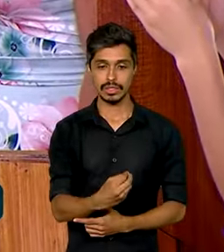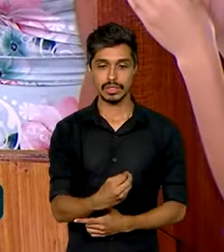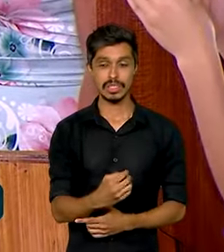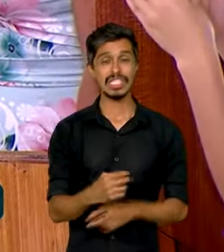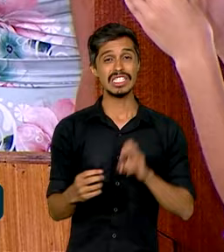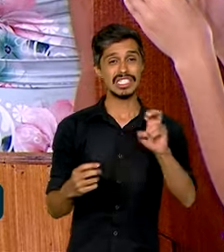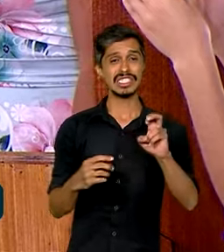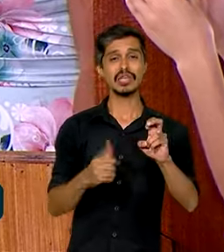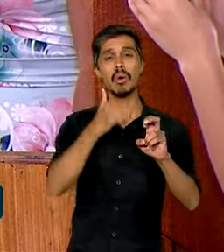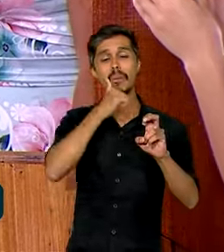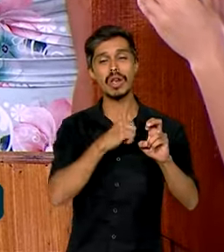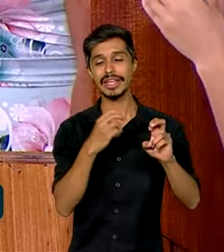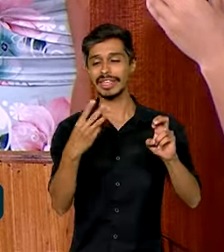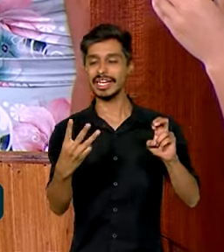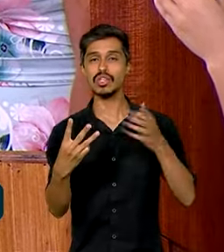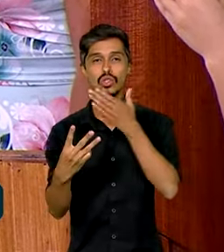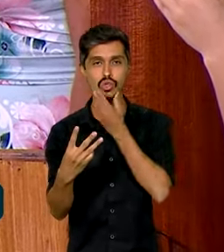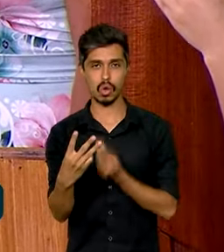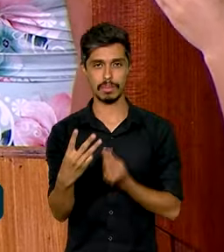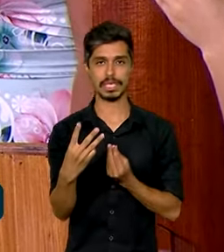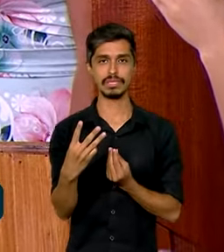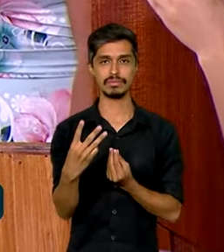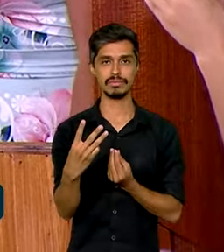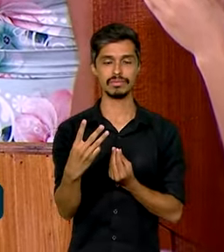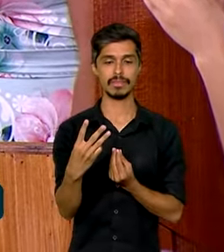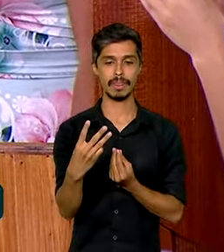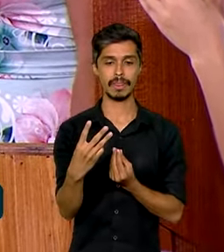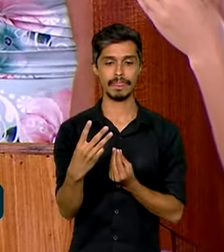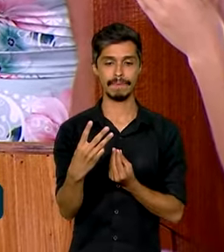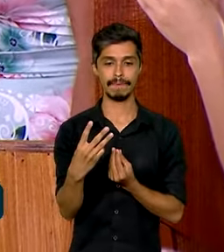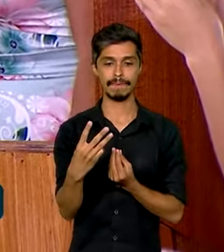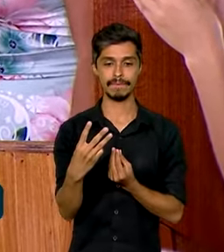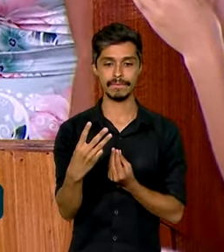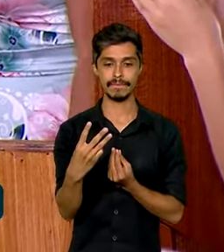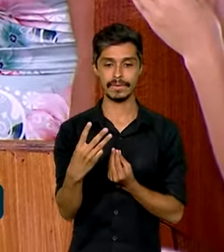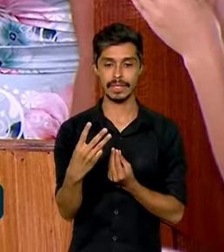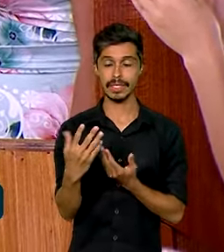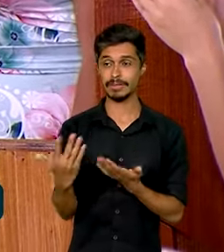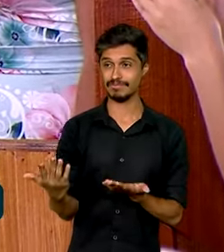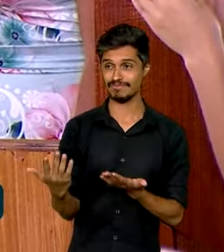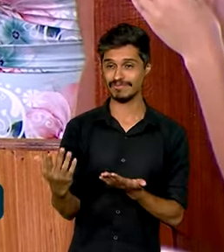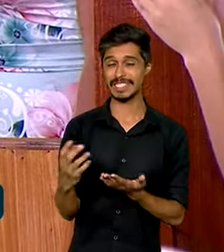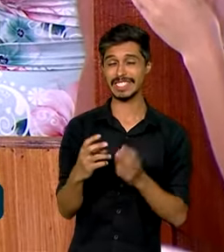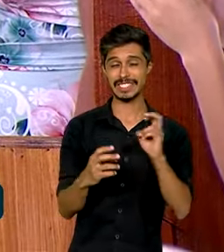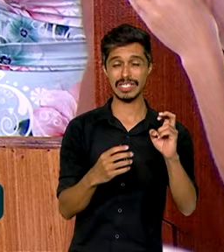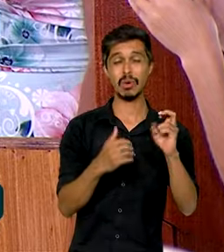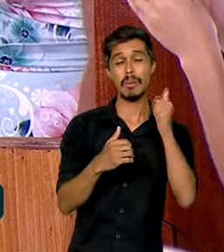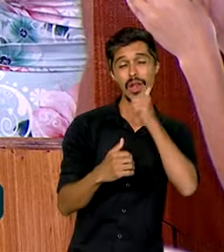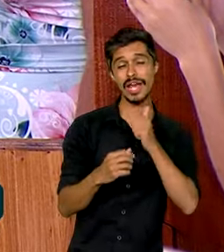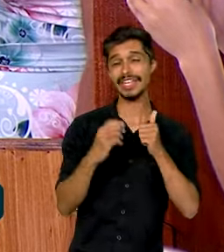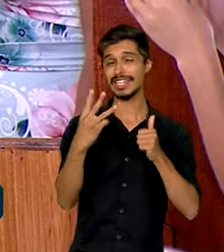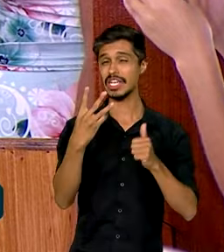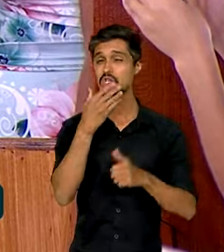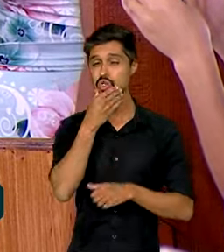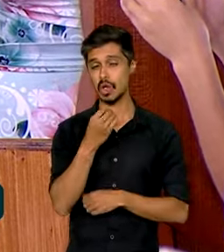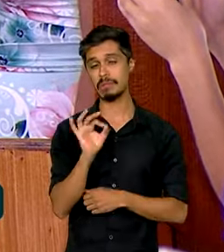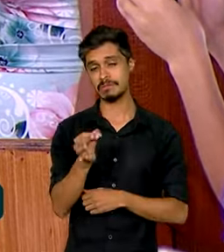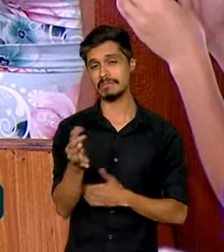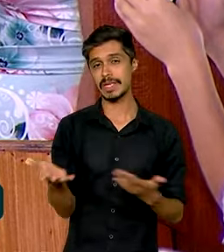Cinco mulheres e três homens. Fala aqui, fala aqui para a gente entender. Cinco mulheres e três homens, né?